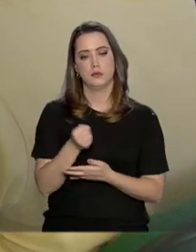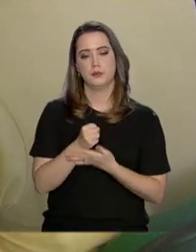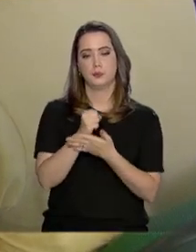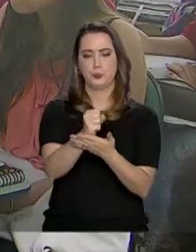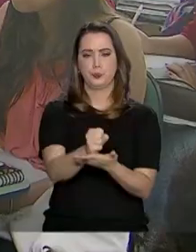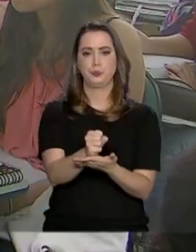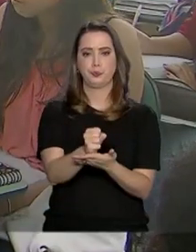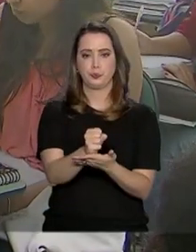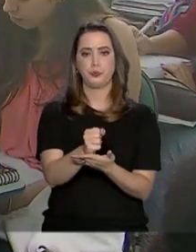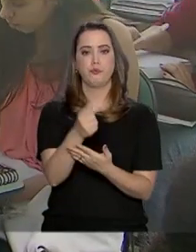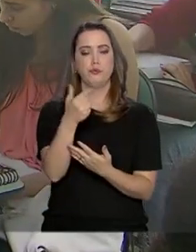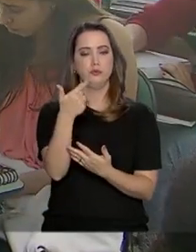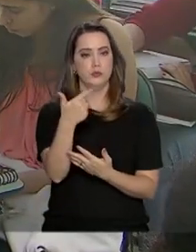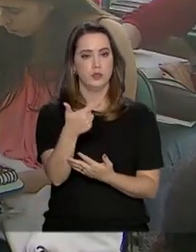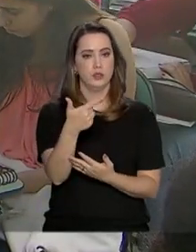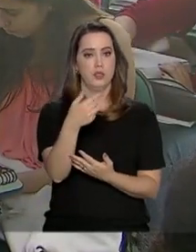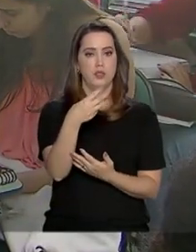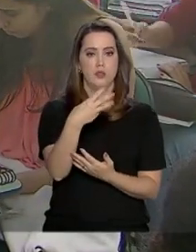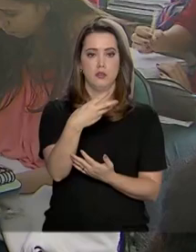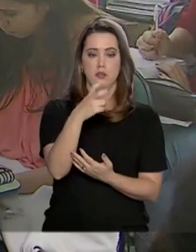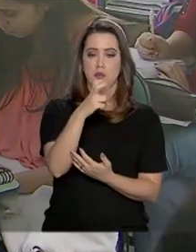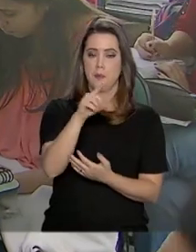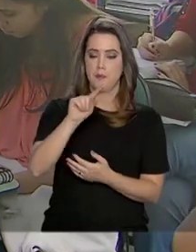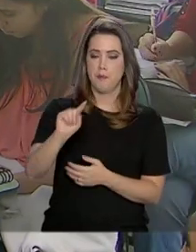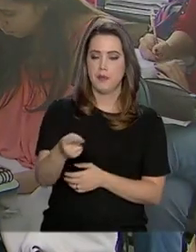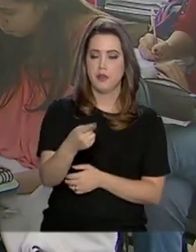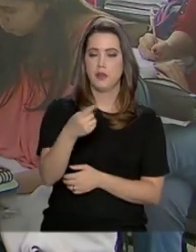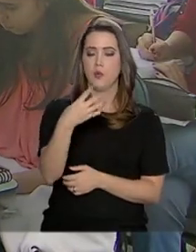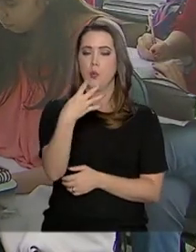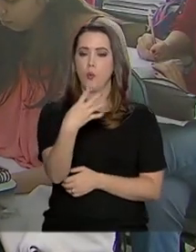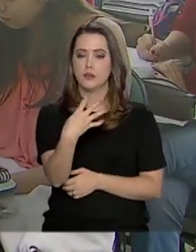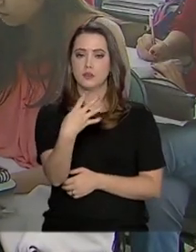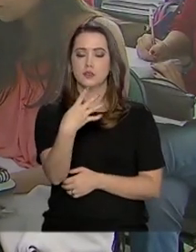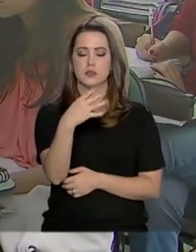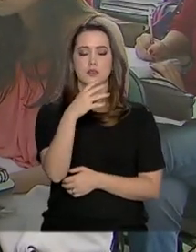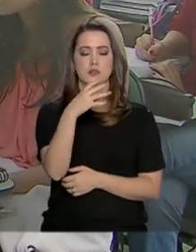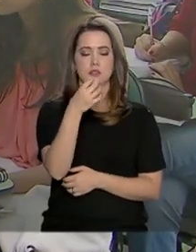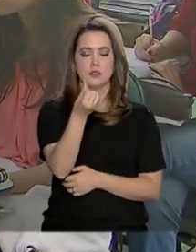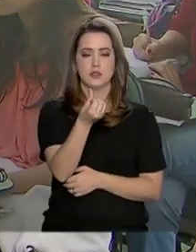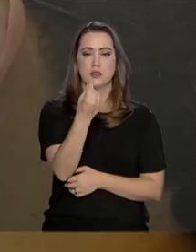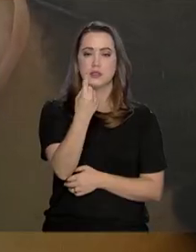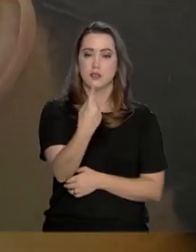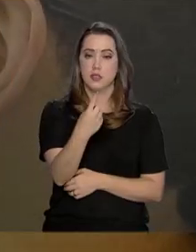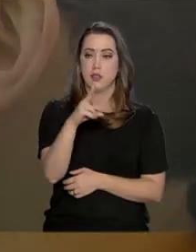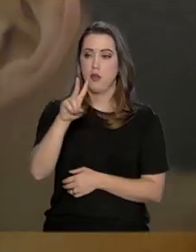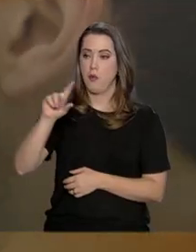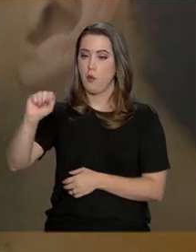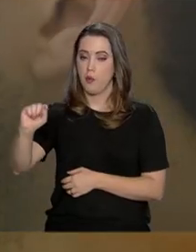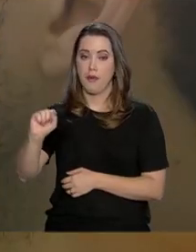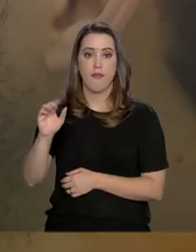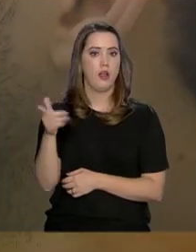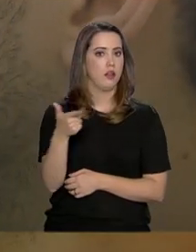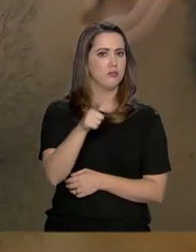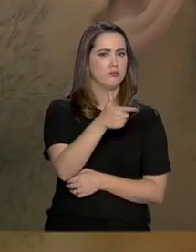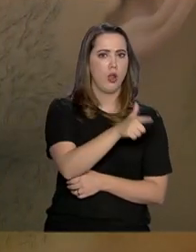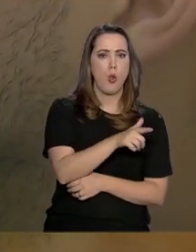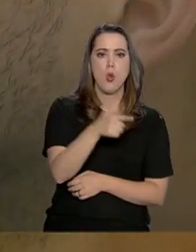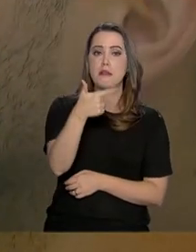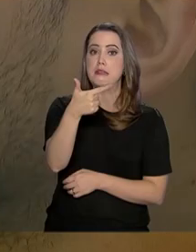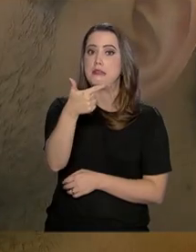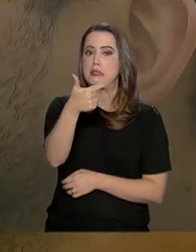oferecidas 235.461 vagas em 129